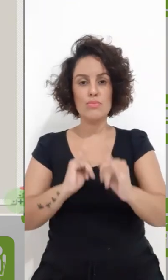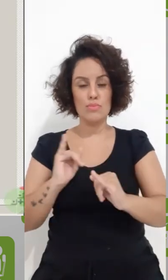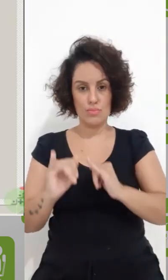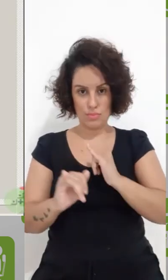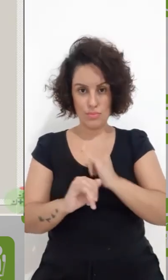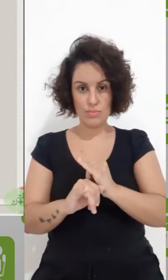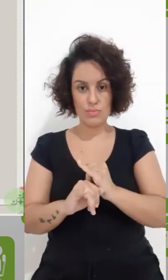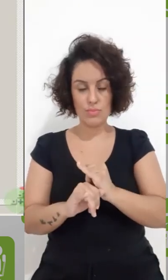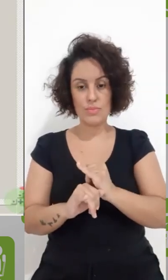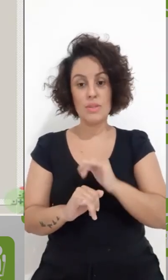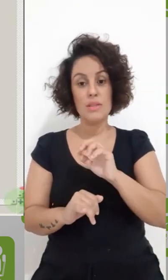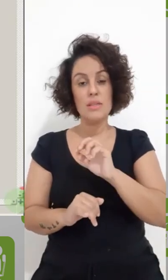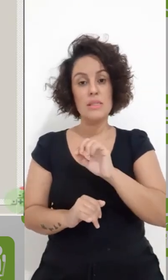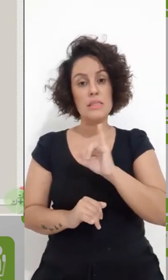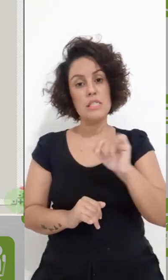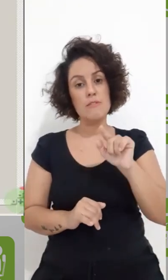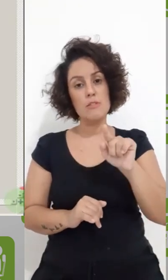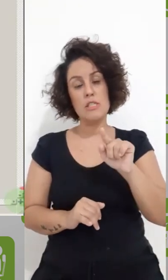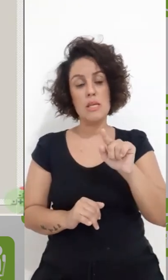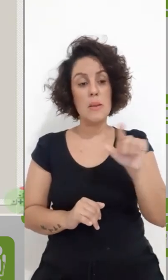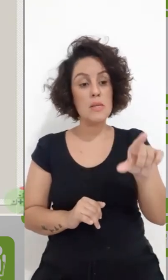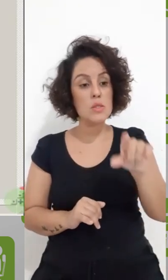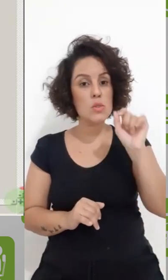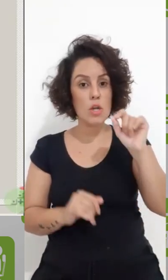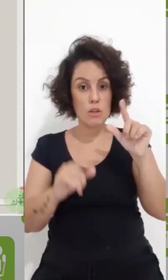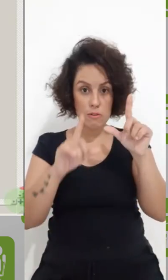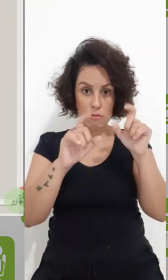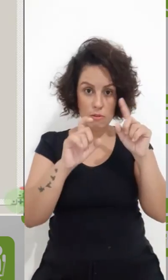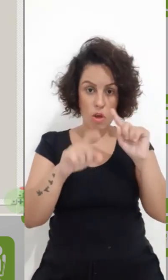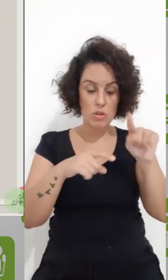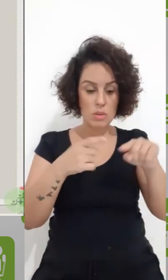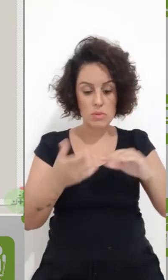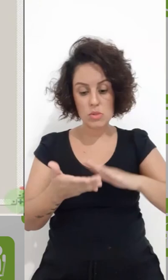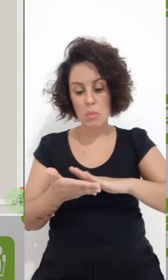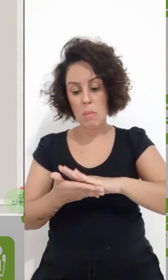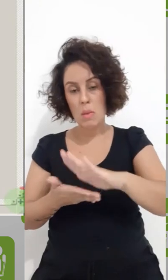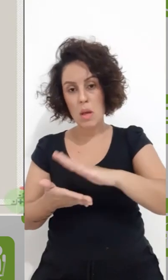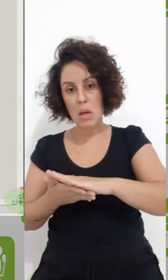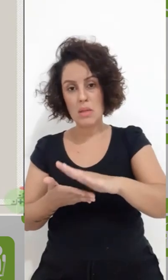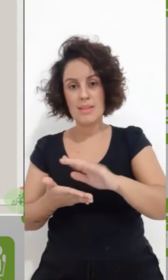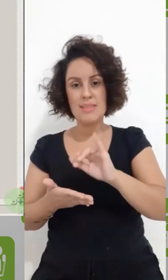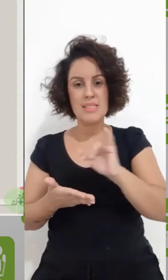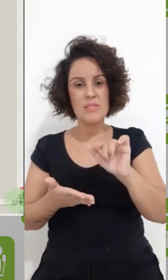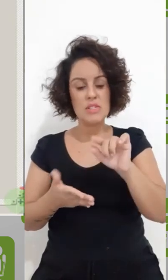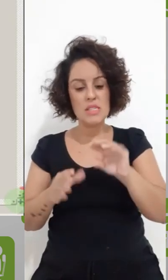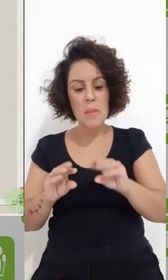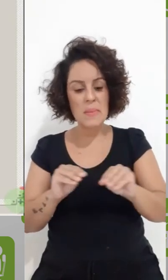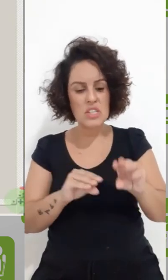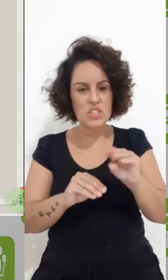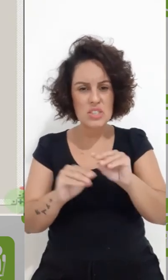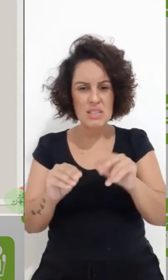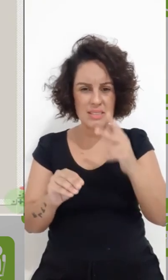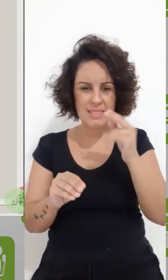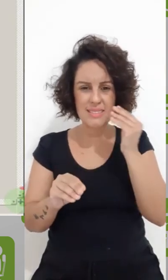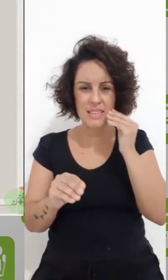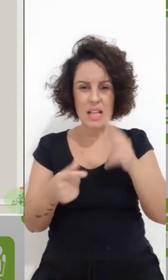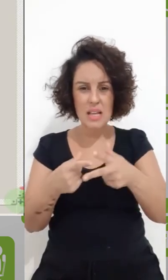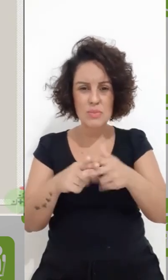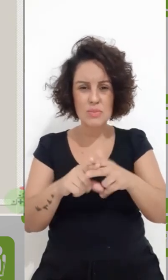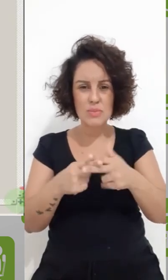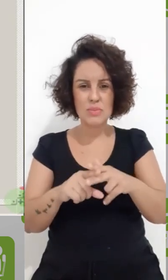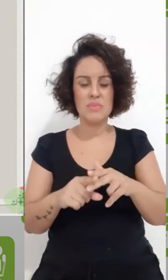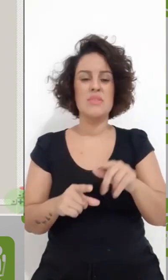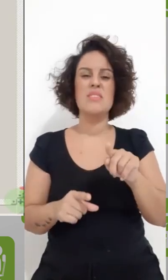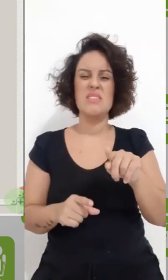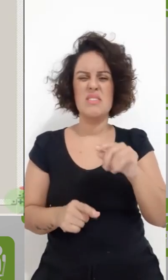Mas na internet, mas quando você manda para impressão, ela fica toda estourada. Então, eu dei um